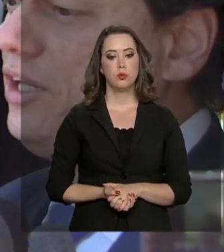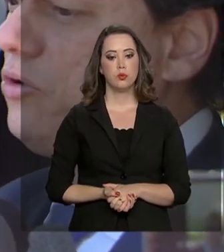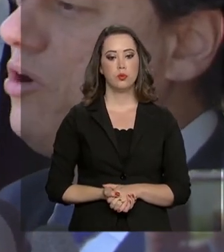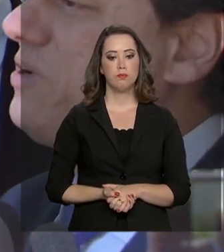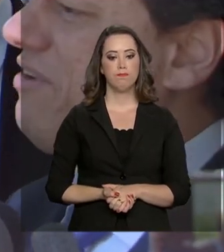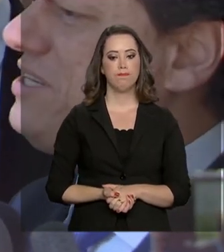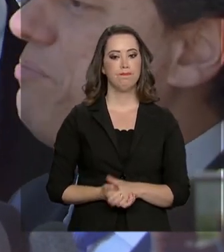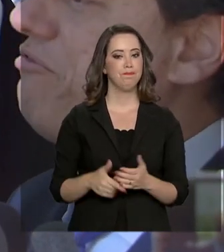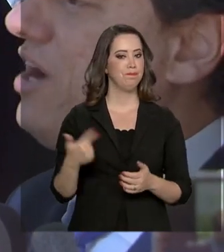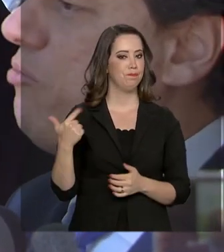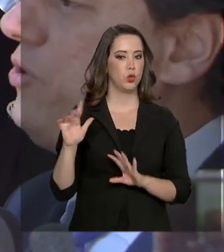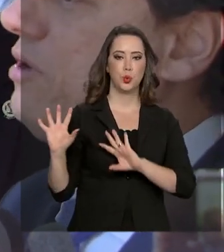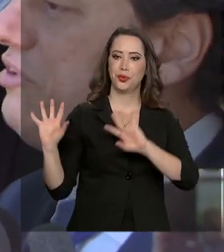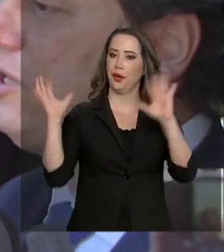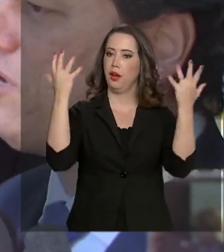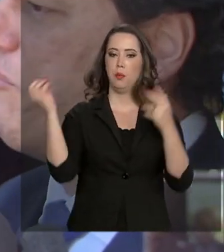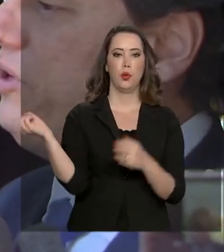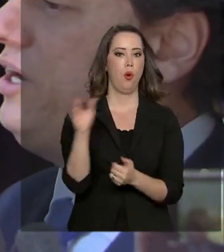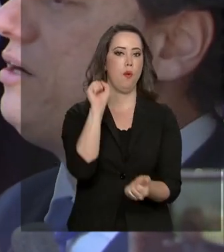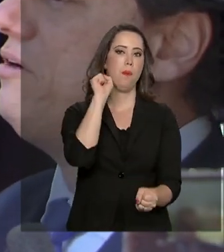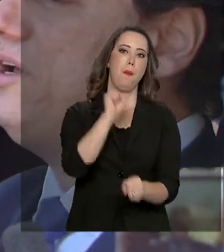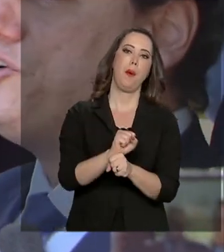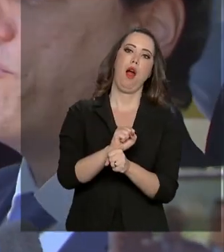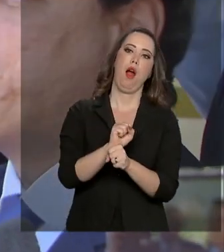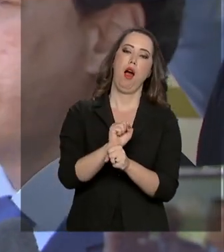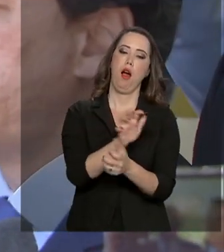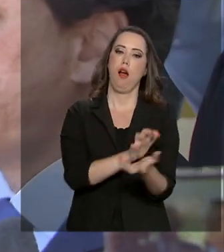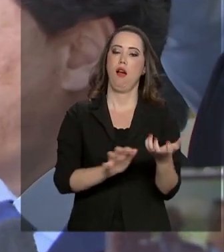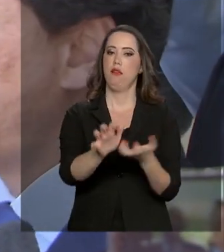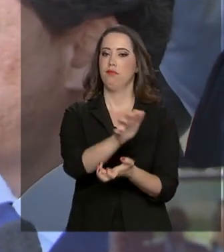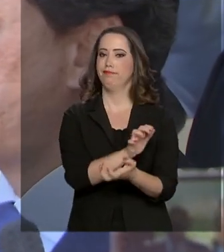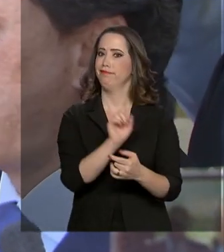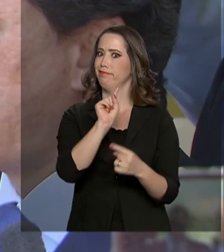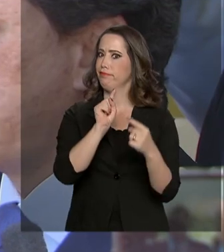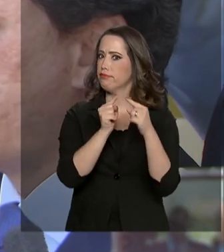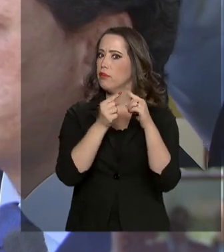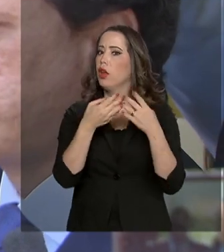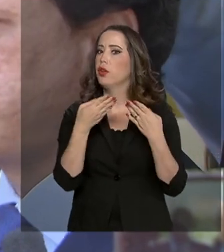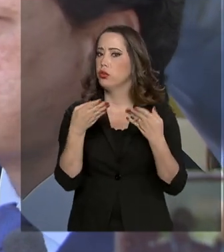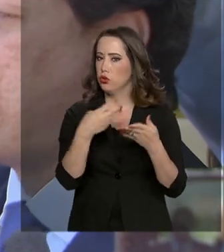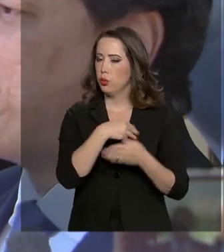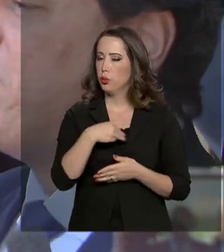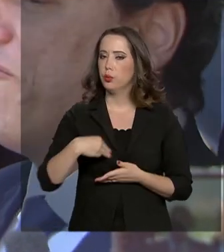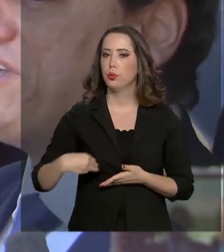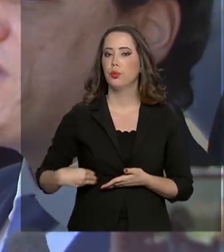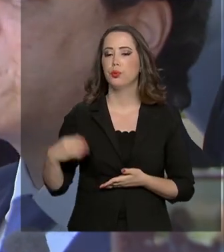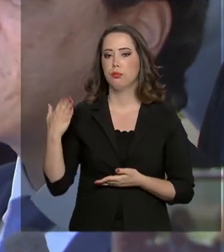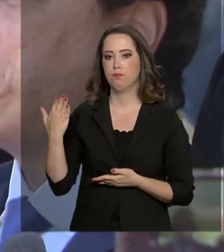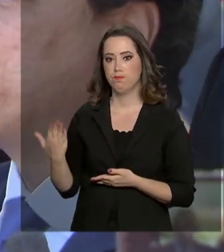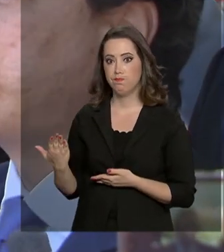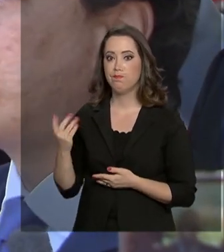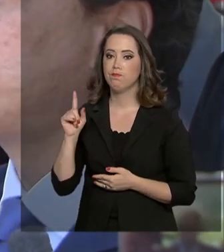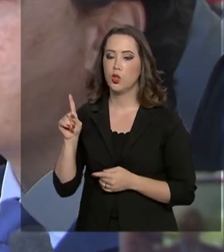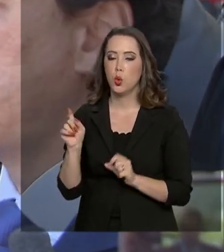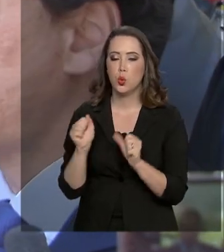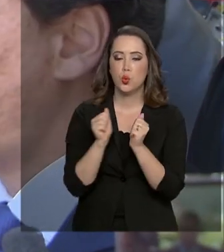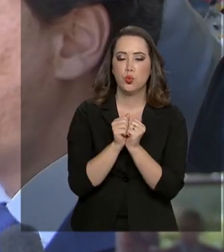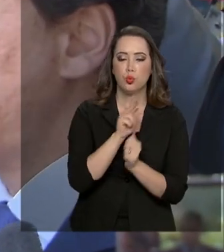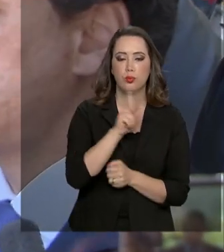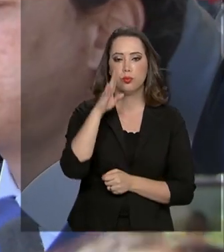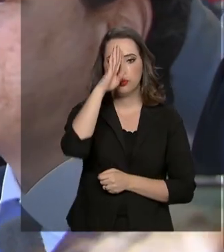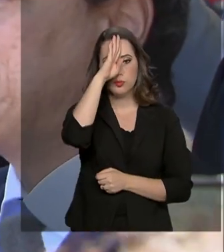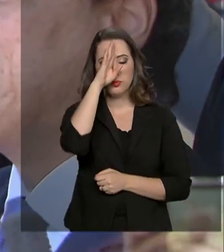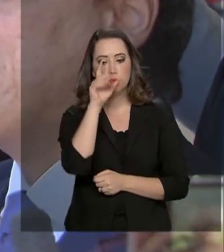Não há clima para uma nova paralisação dos caminhoneiros, de acordo com o ministro da Infraestrutura. Ao lado do presidente